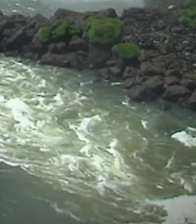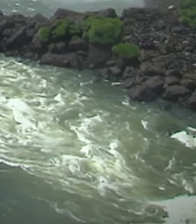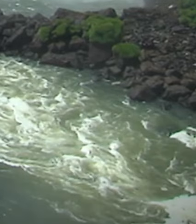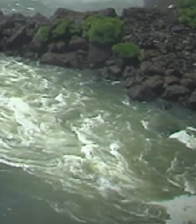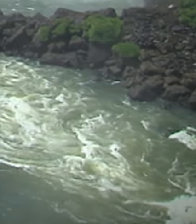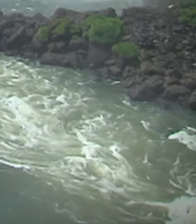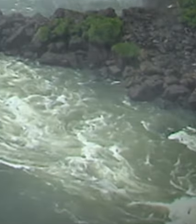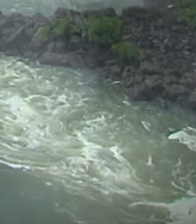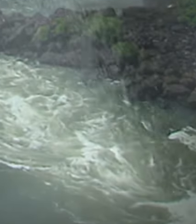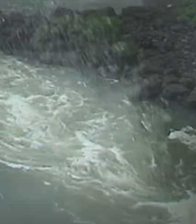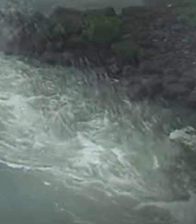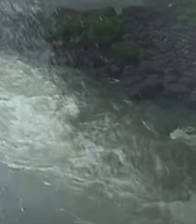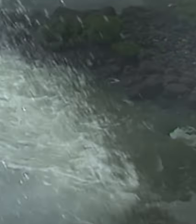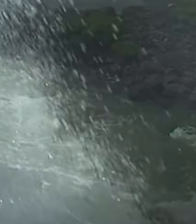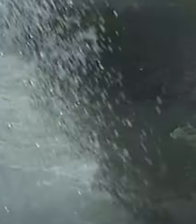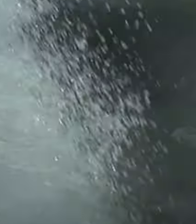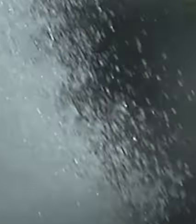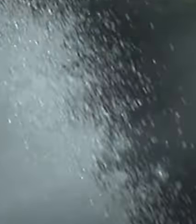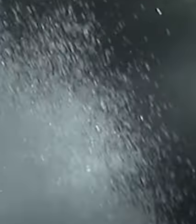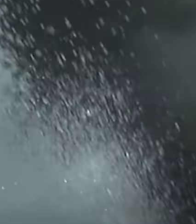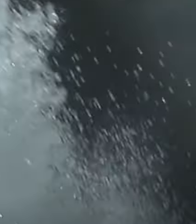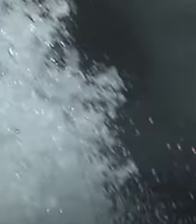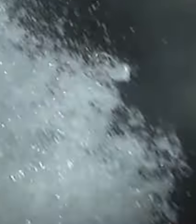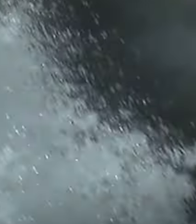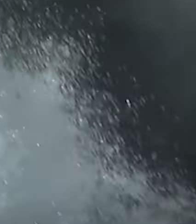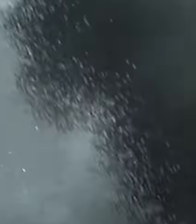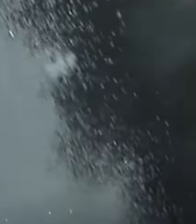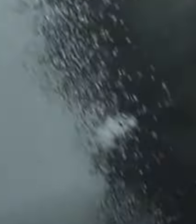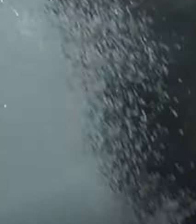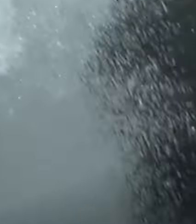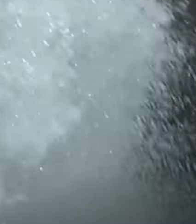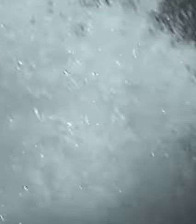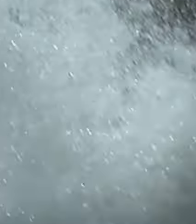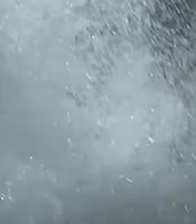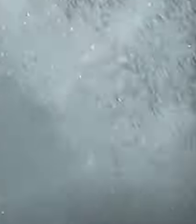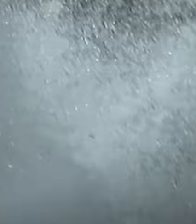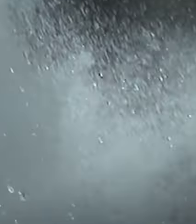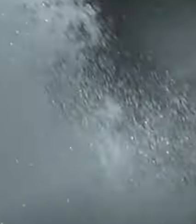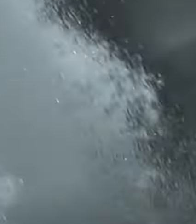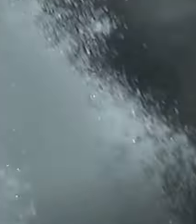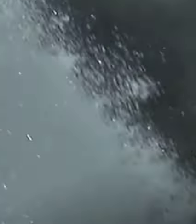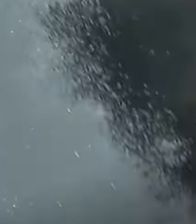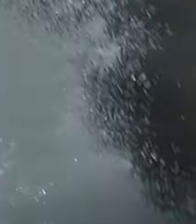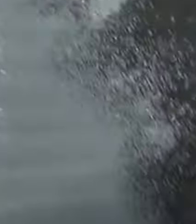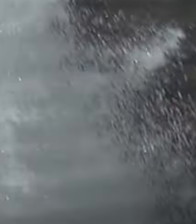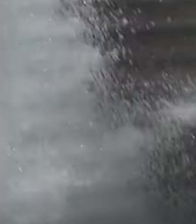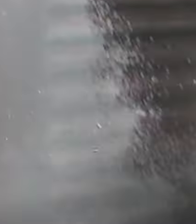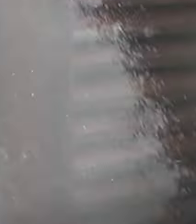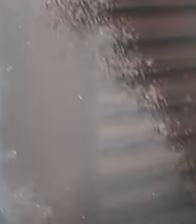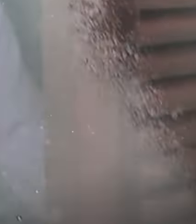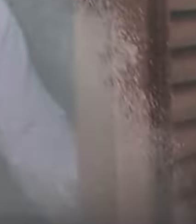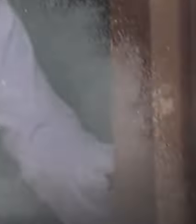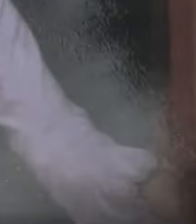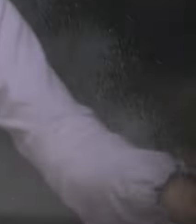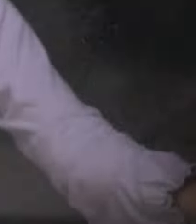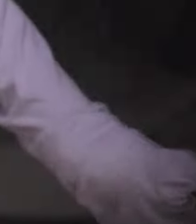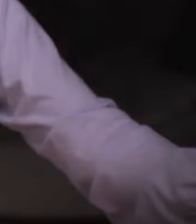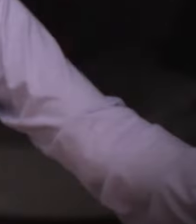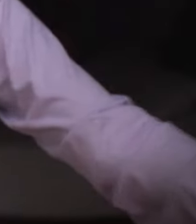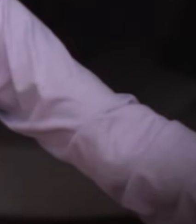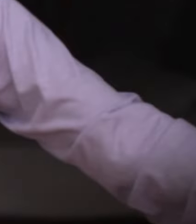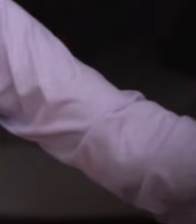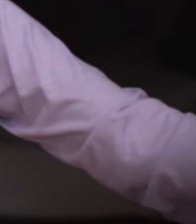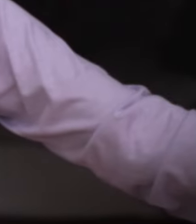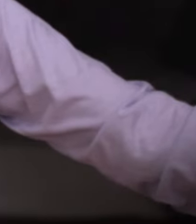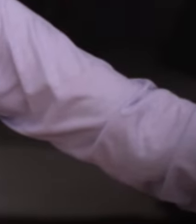É a graça do eterno Deus Se Derramada sobre os